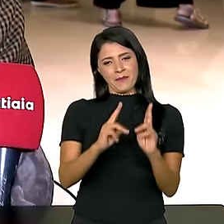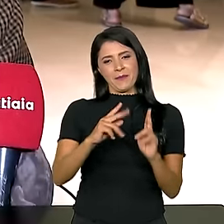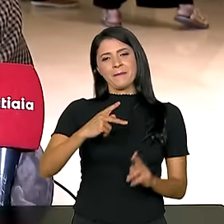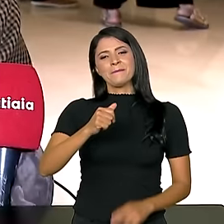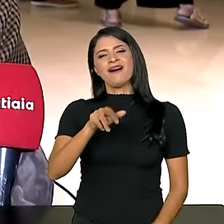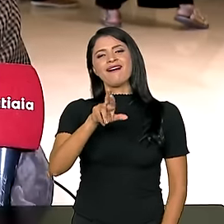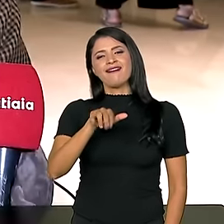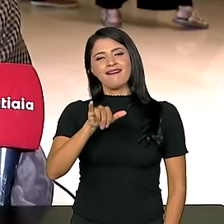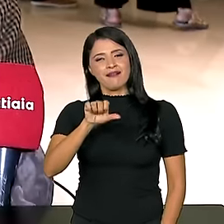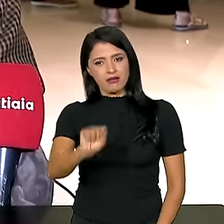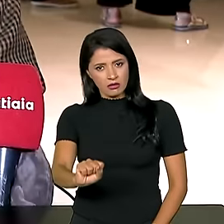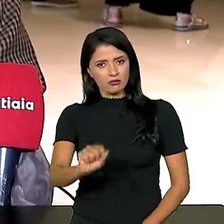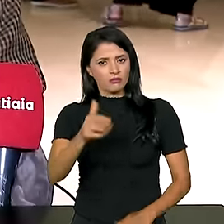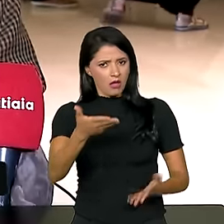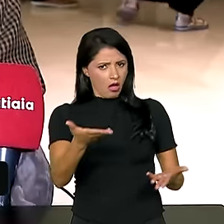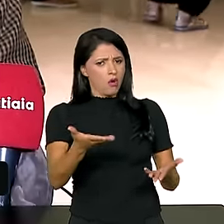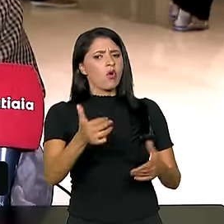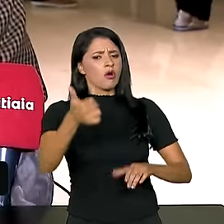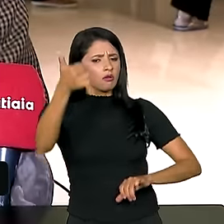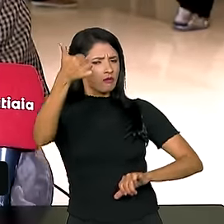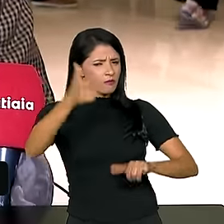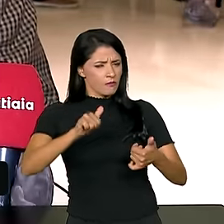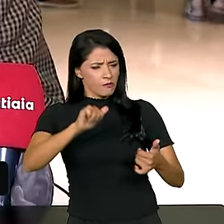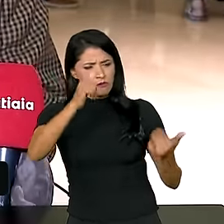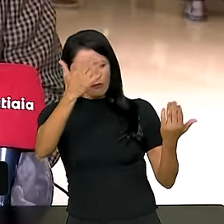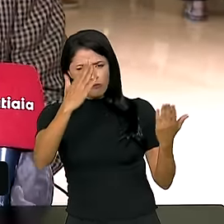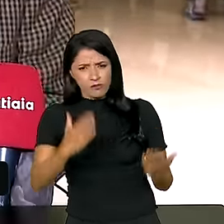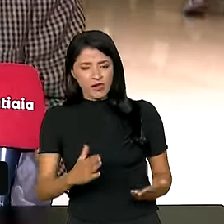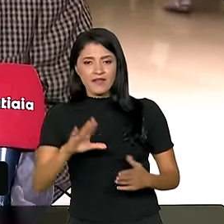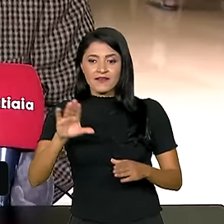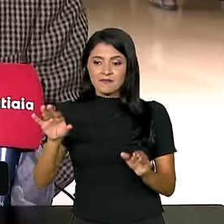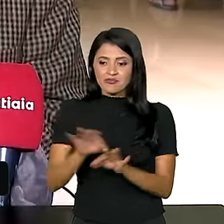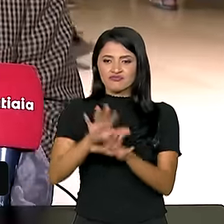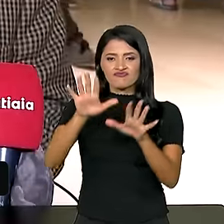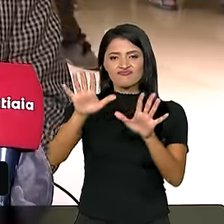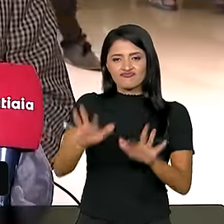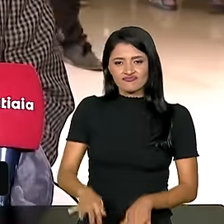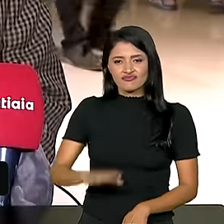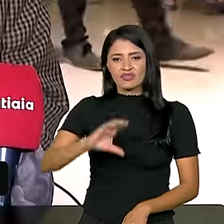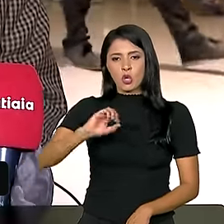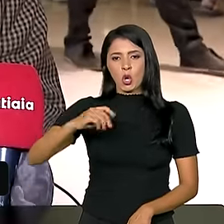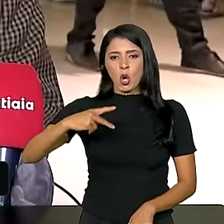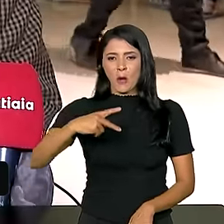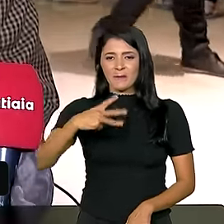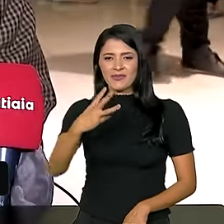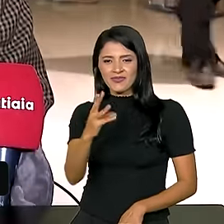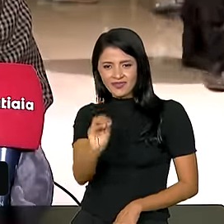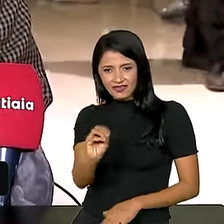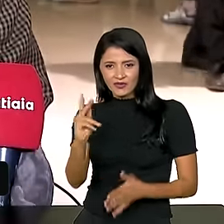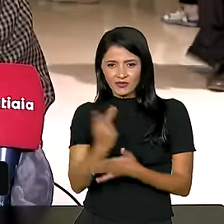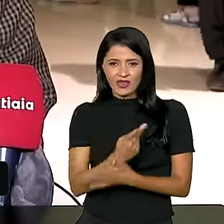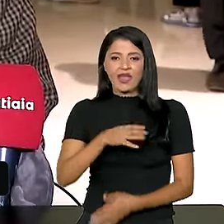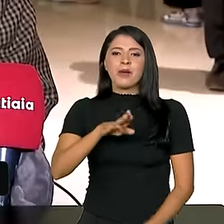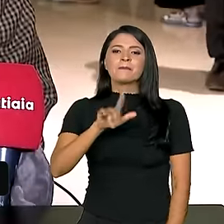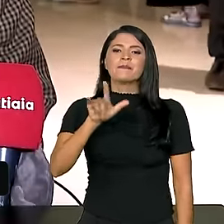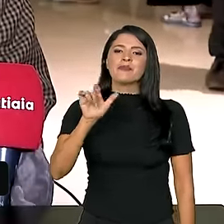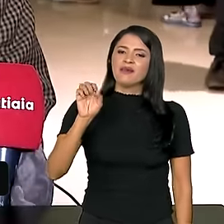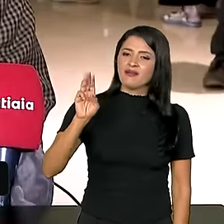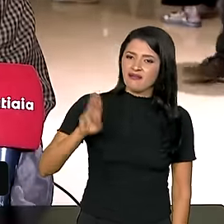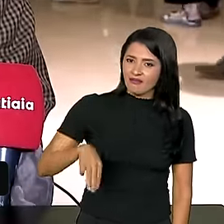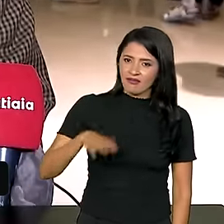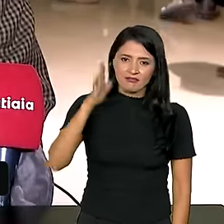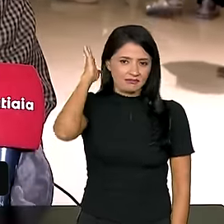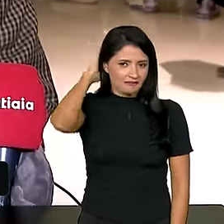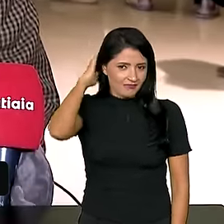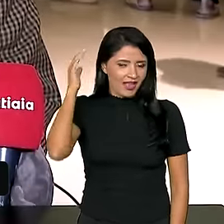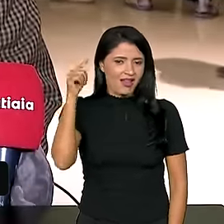avaliação agora, que será completada na COP30, que se realiza em Belém do Pará, candidatura